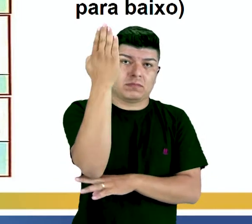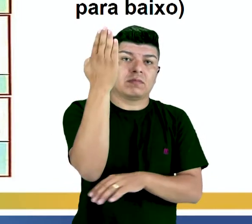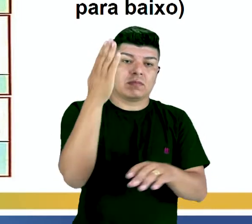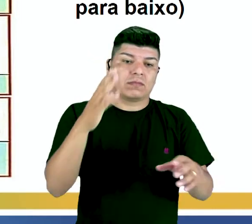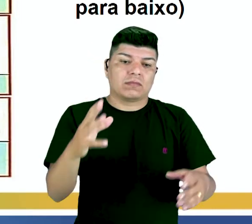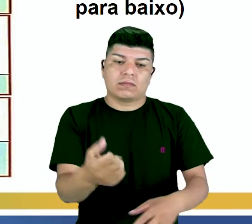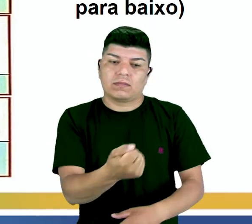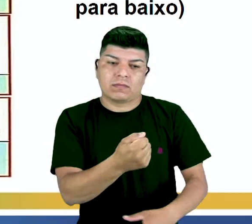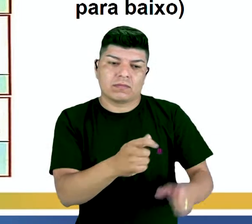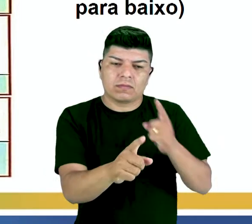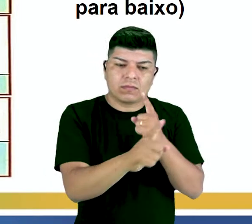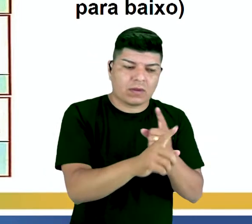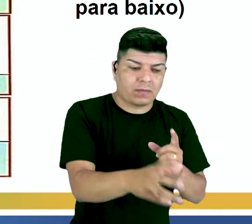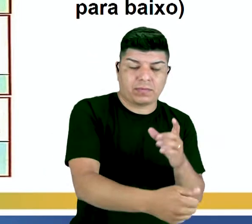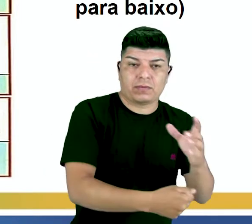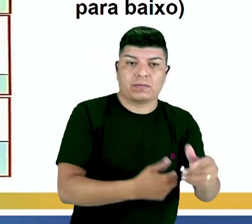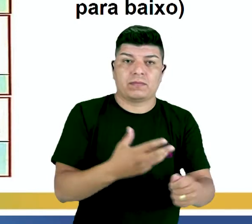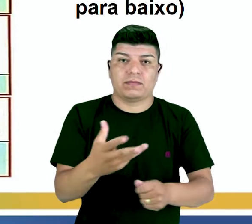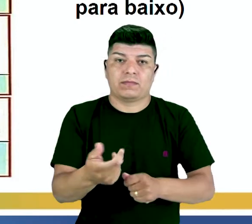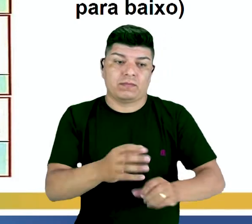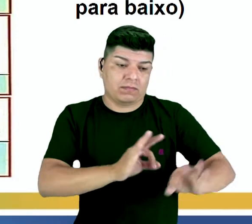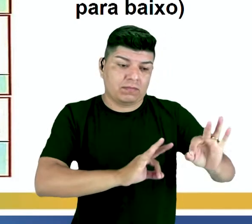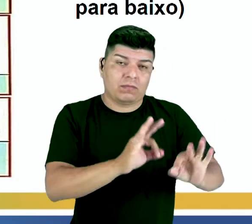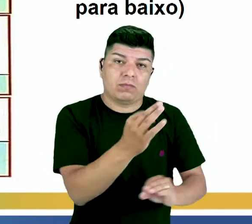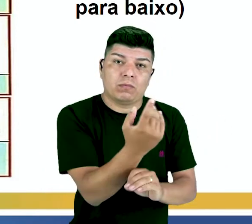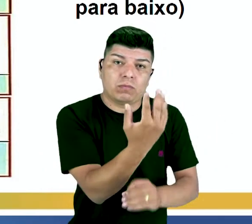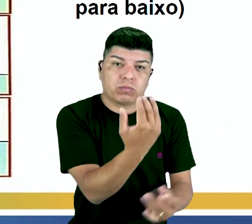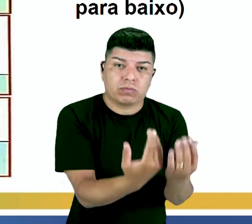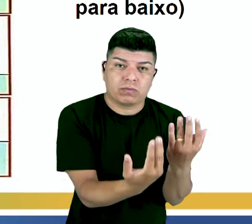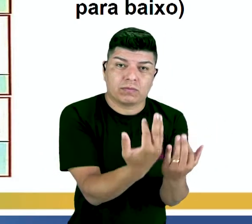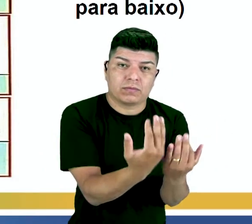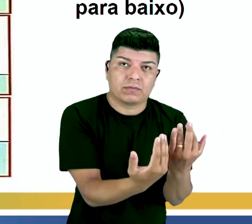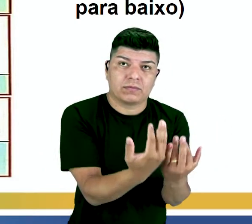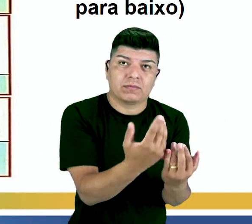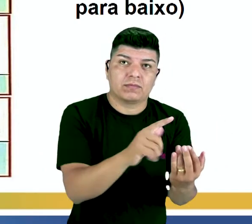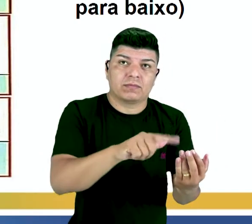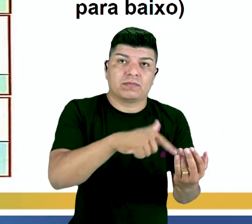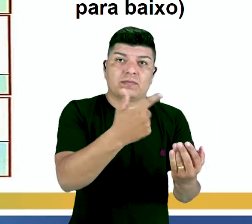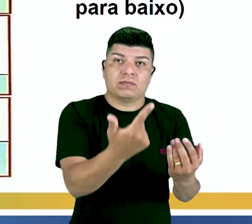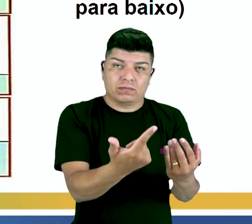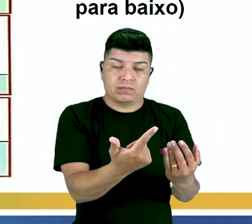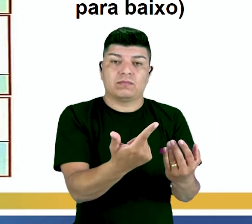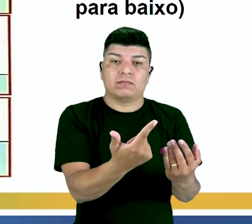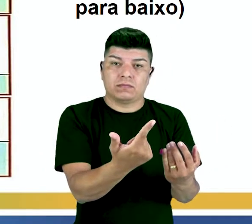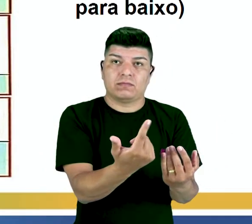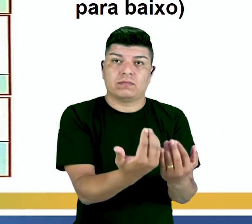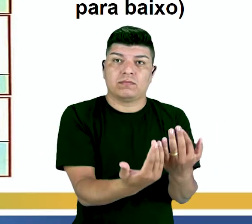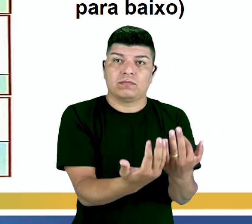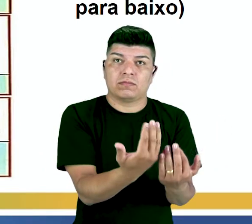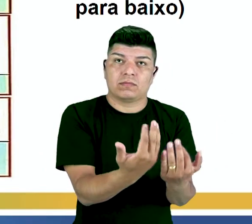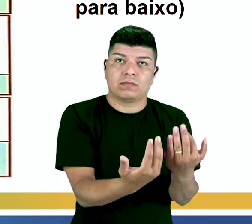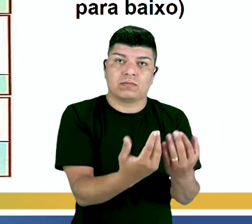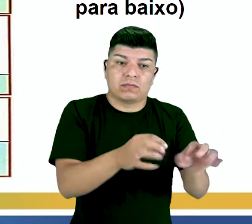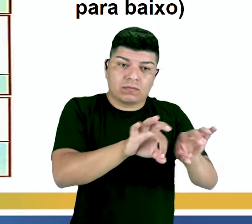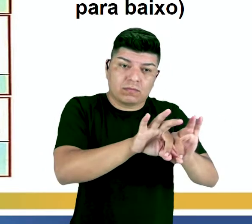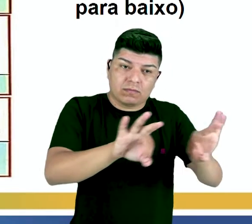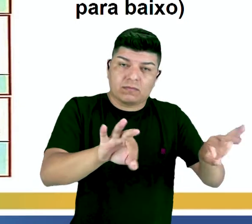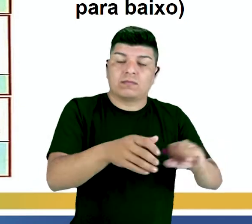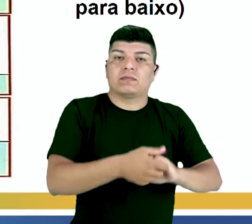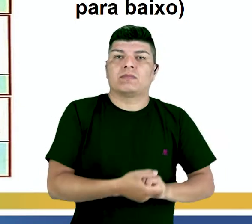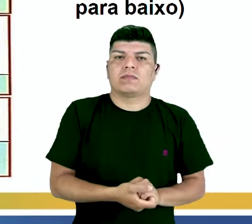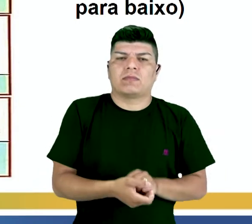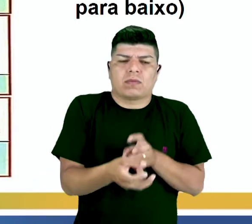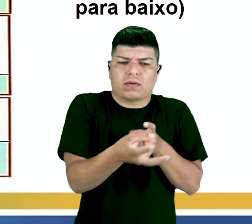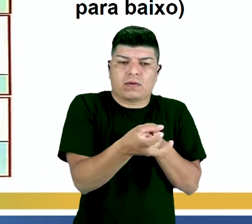colhendo, encontrando galhos, fazendo a fogueira e depois ela assando uma salsicha. Então,